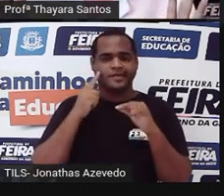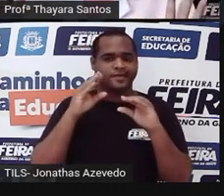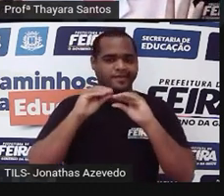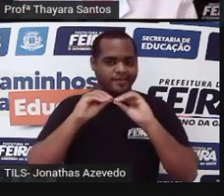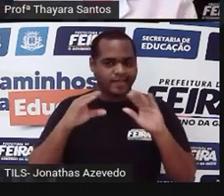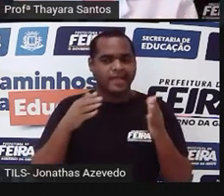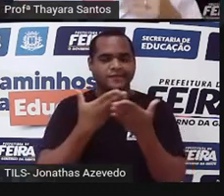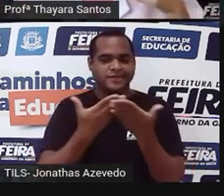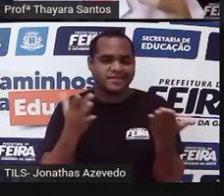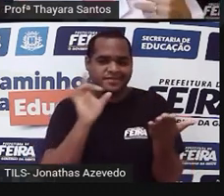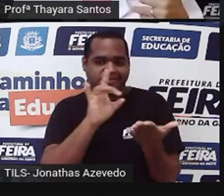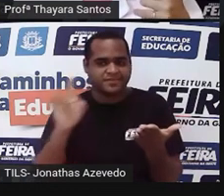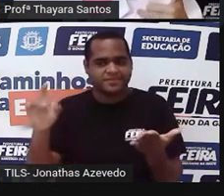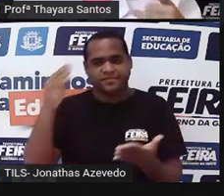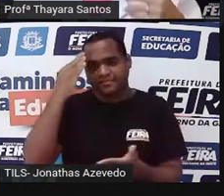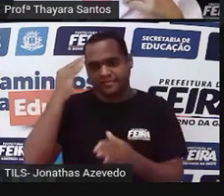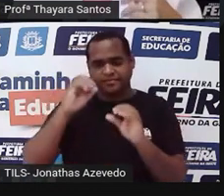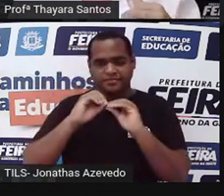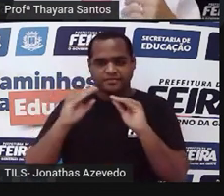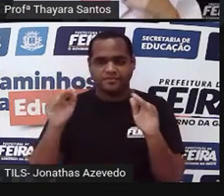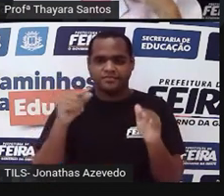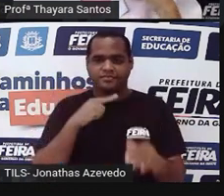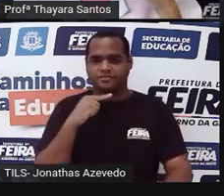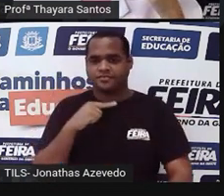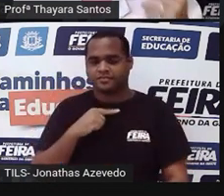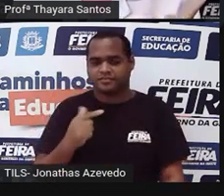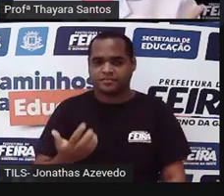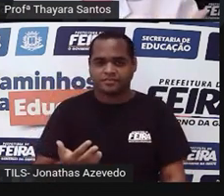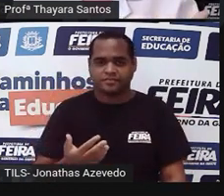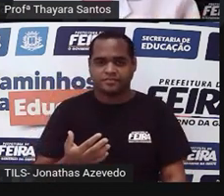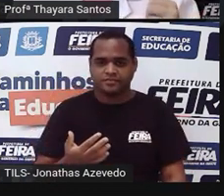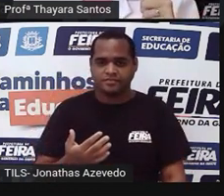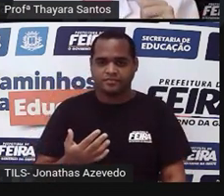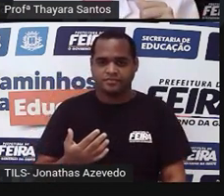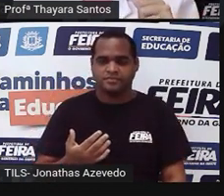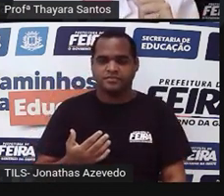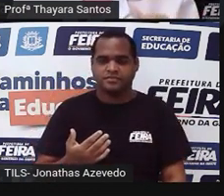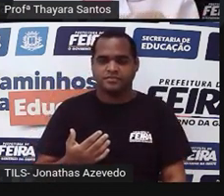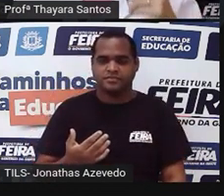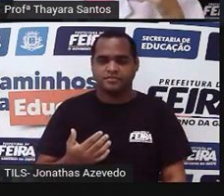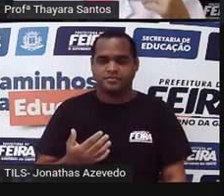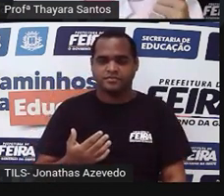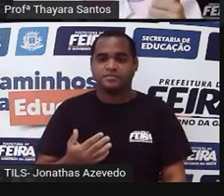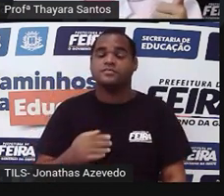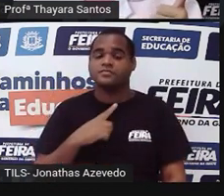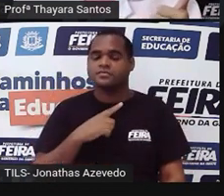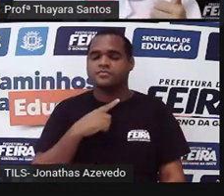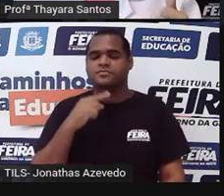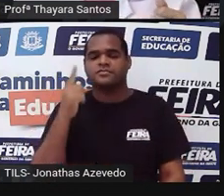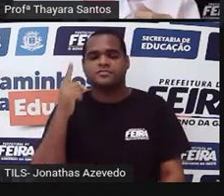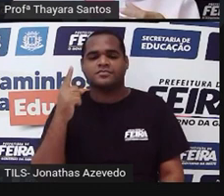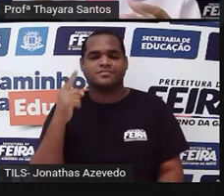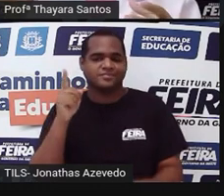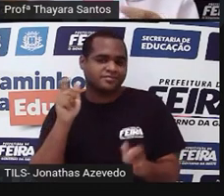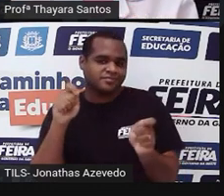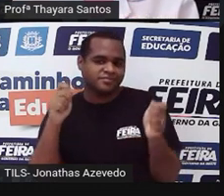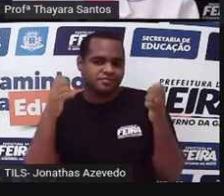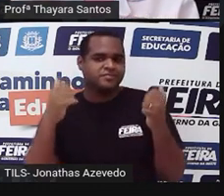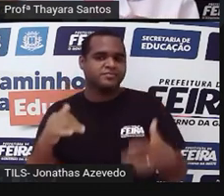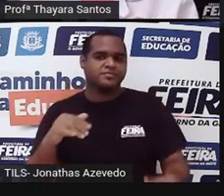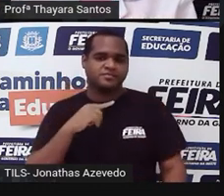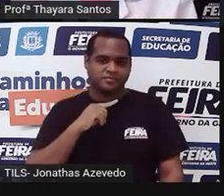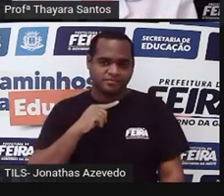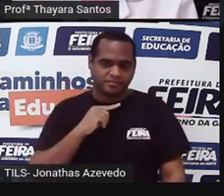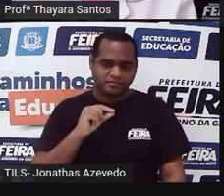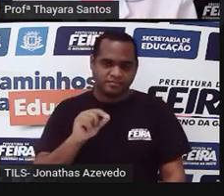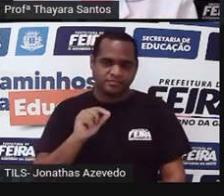aí na cabeça de vocês. Nas briófitas, o esporófito é a fase passageira, é a fase que só